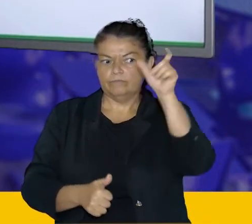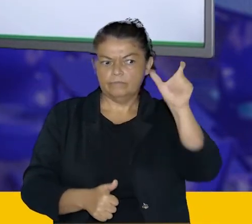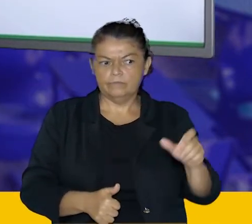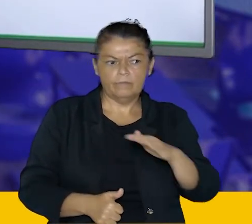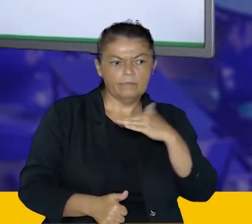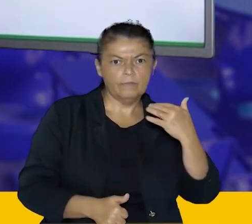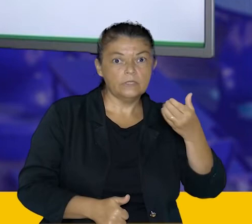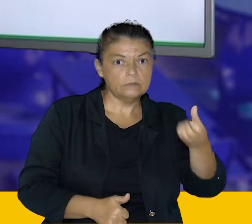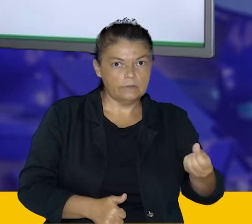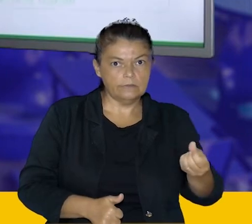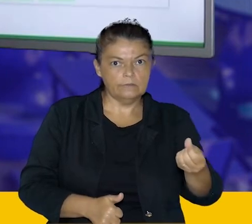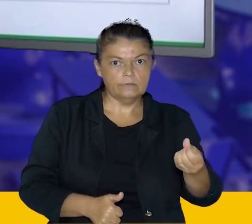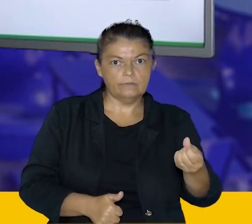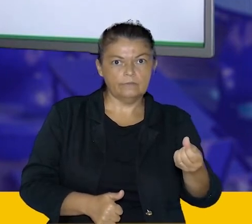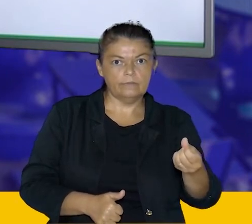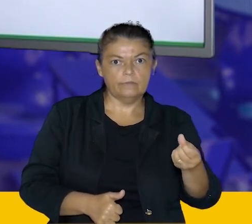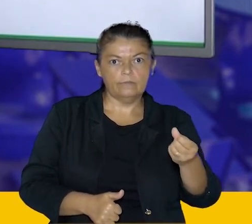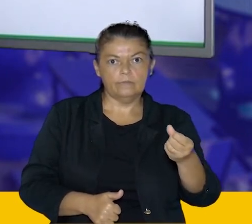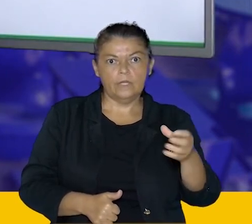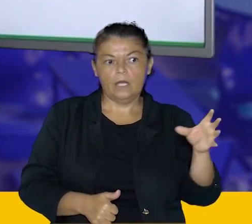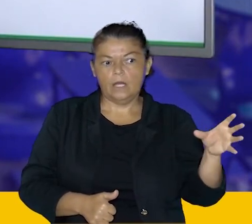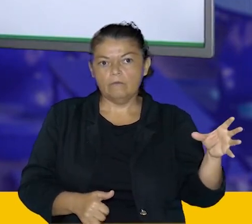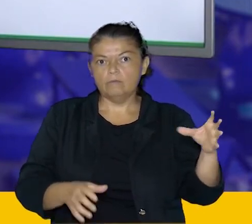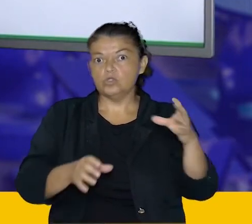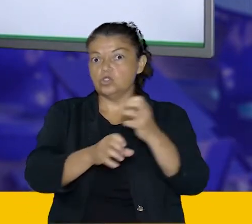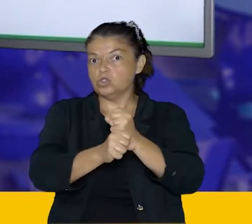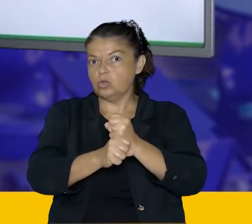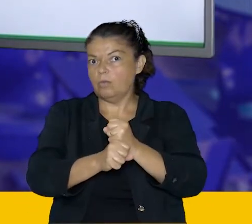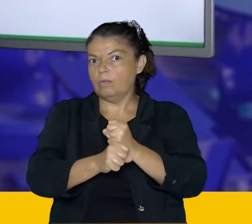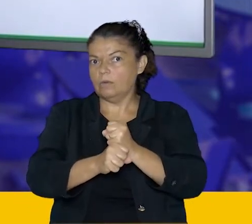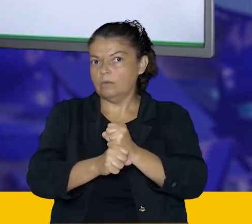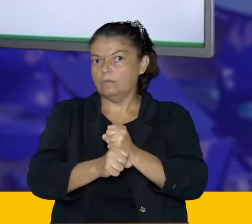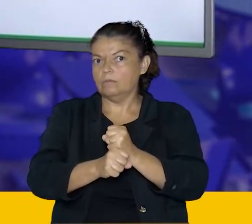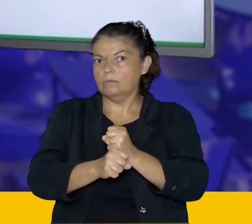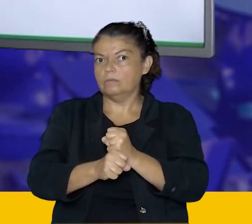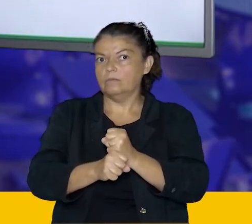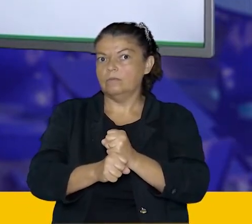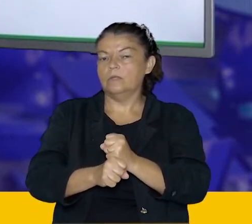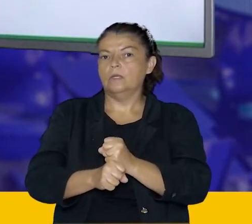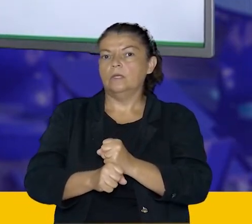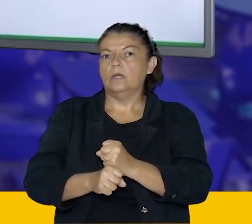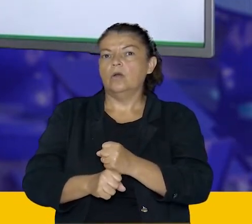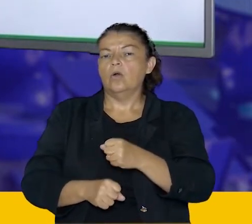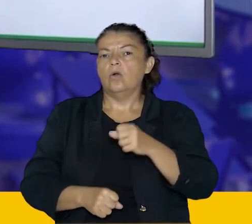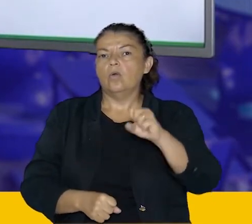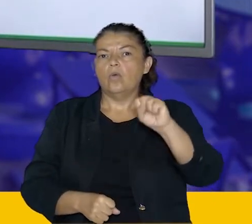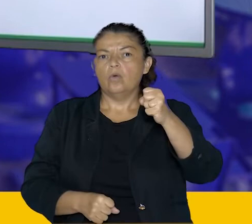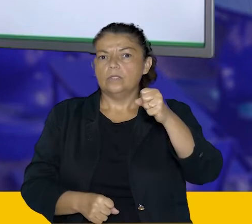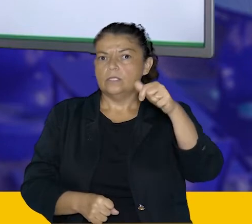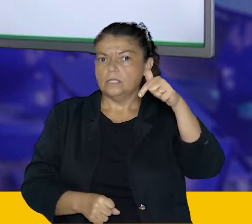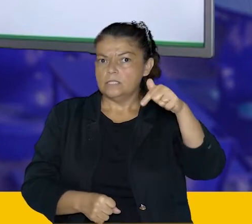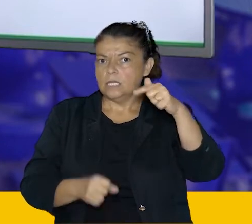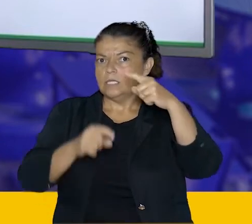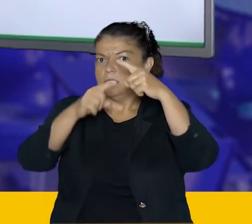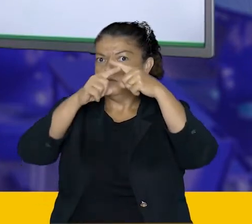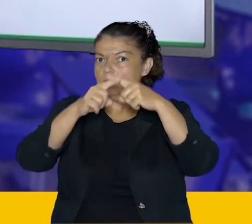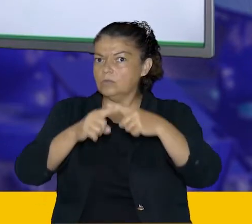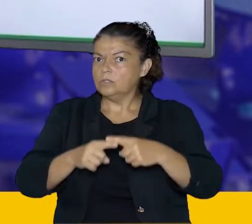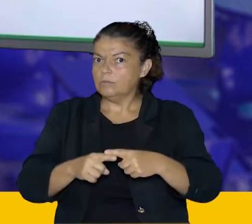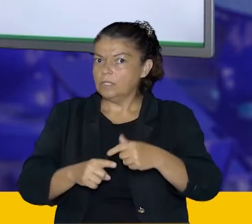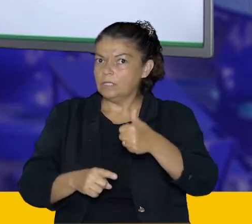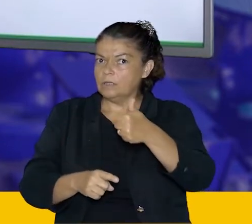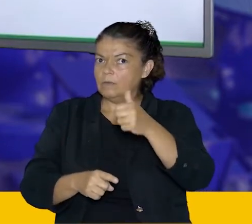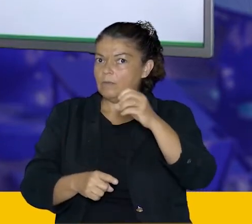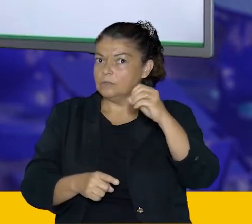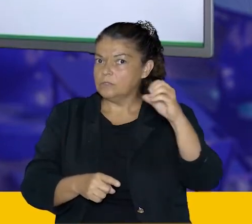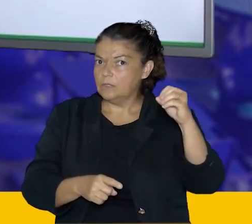São 6 mortes. Então vamos pegar o valor aí, ó, de 6, relacionar com o total, que são 87, de novo, multiplica por 100